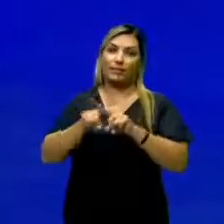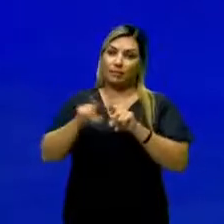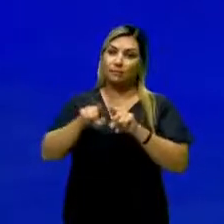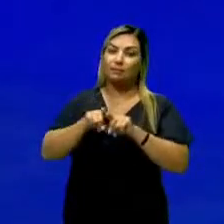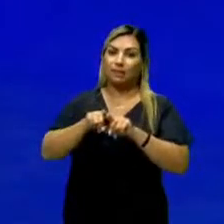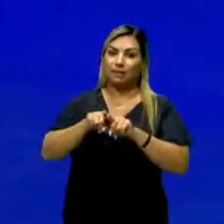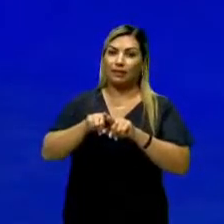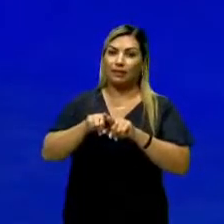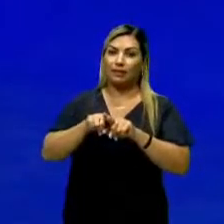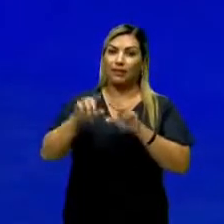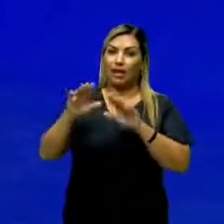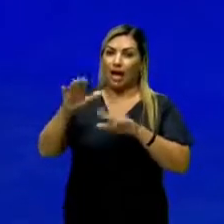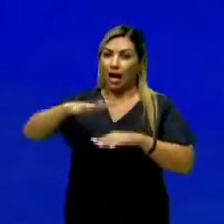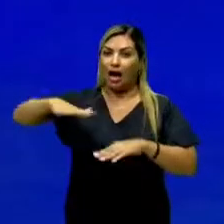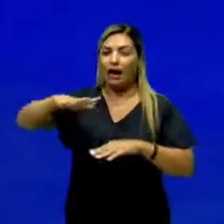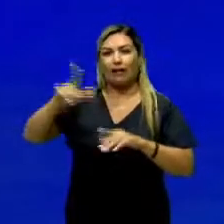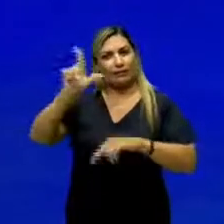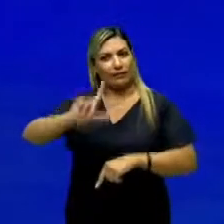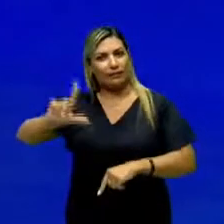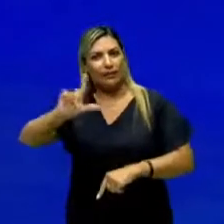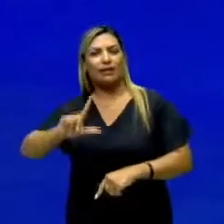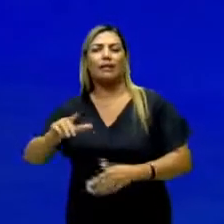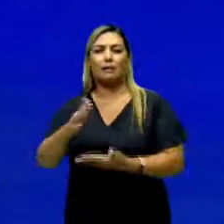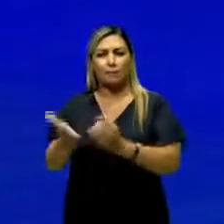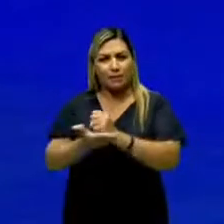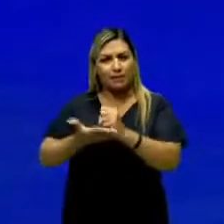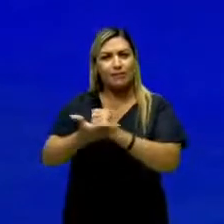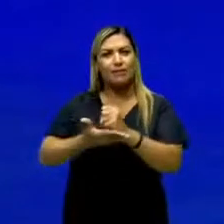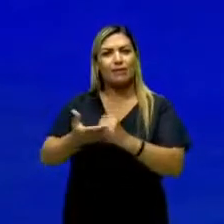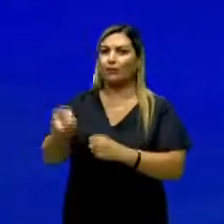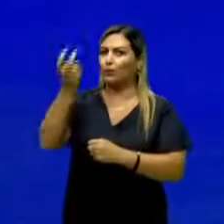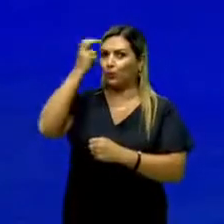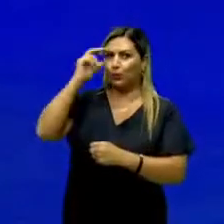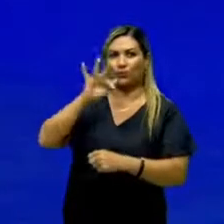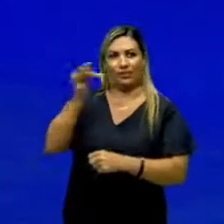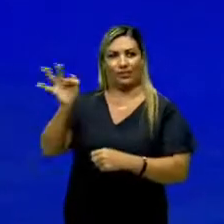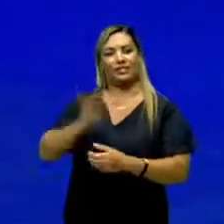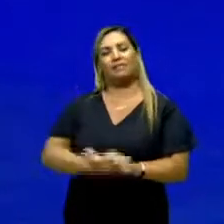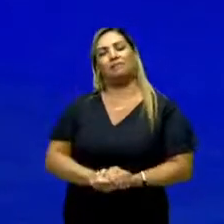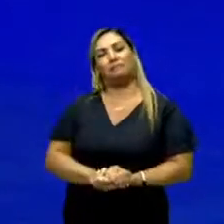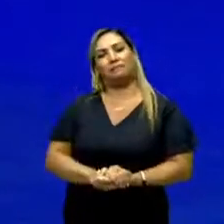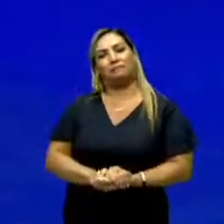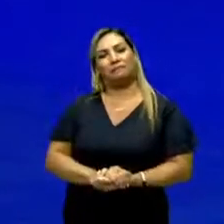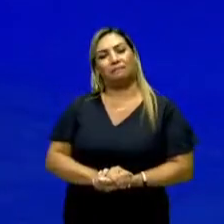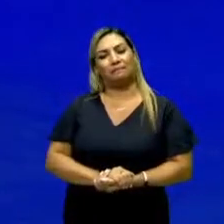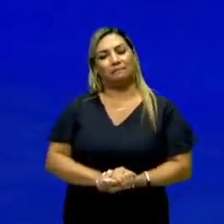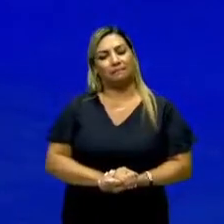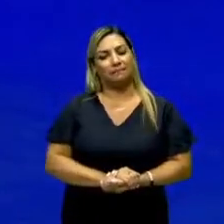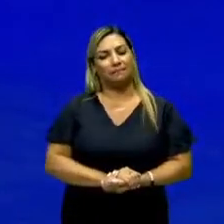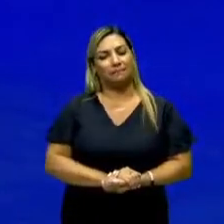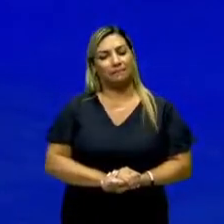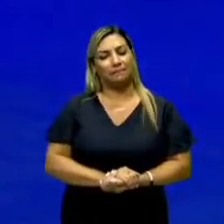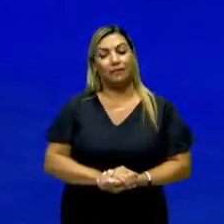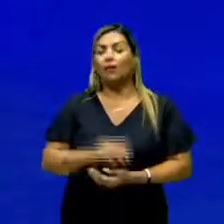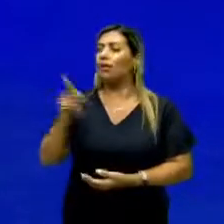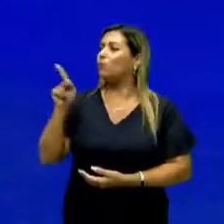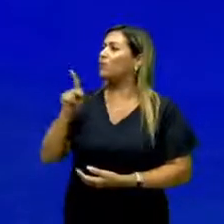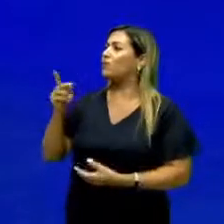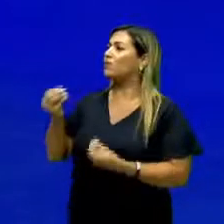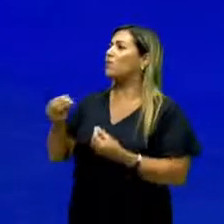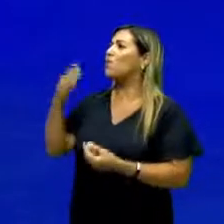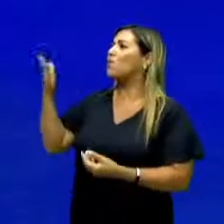consequentemente, a escola literária que é baseada na cultura francesa. Dani, quando